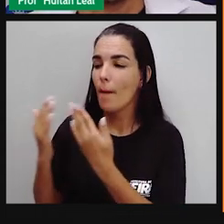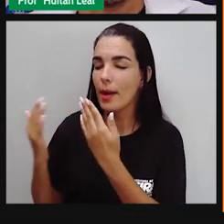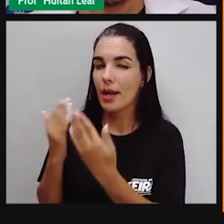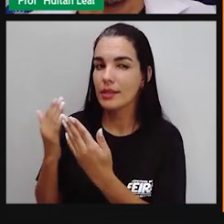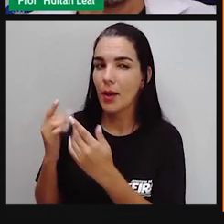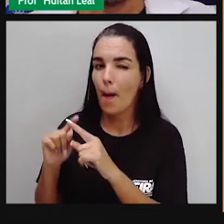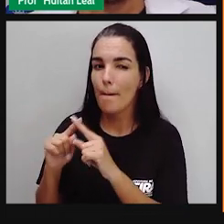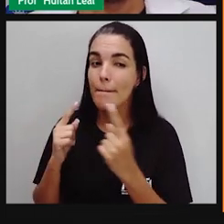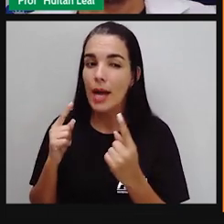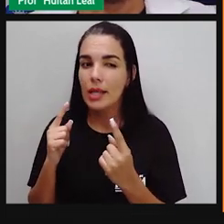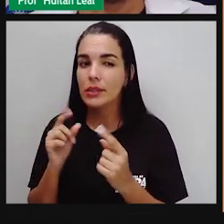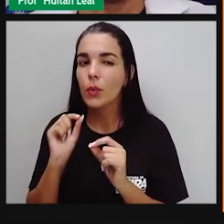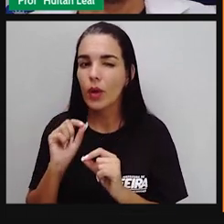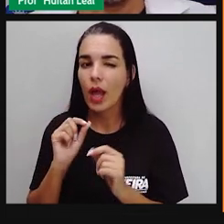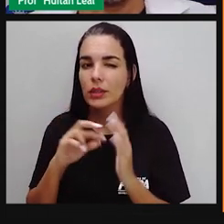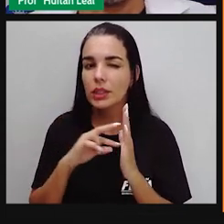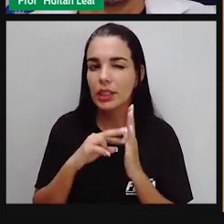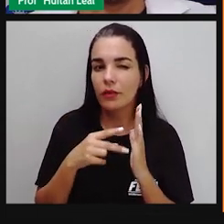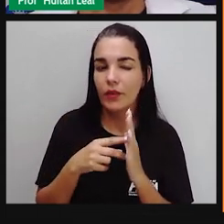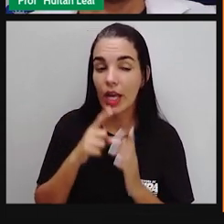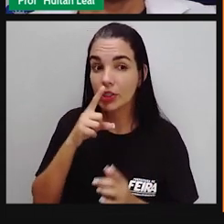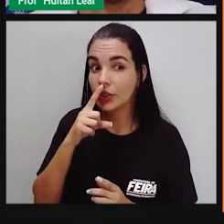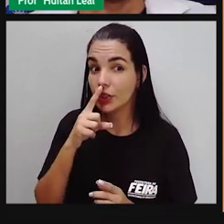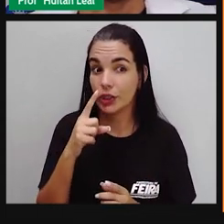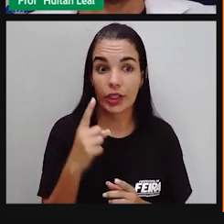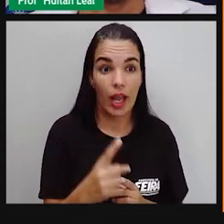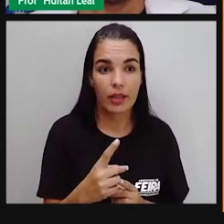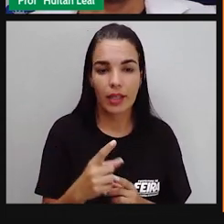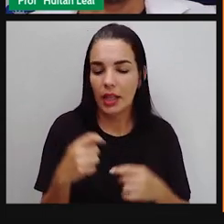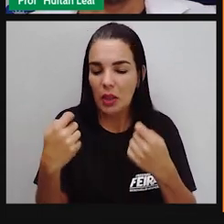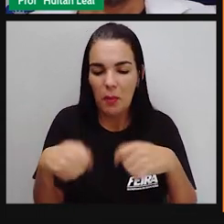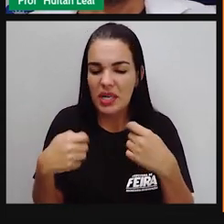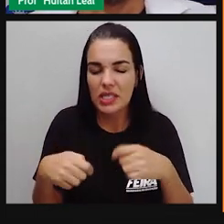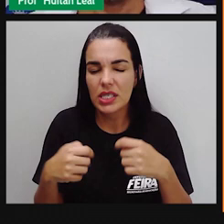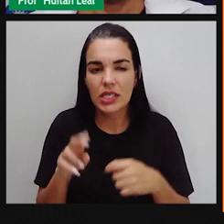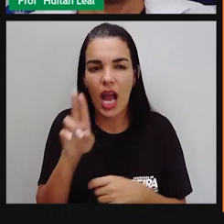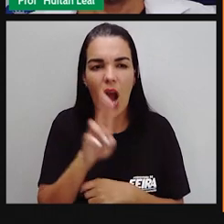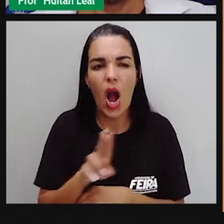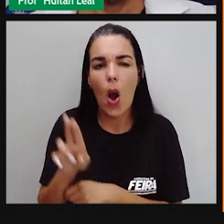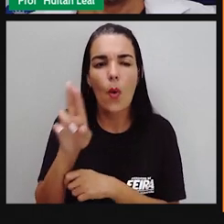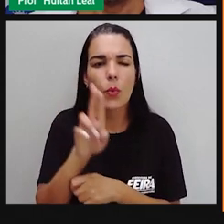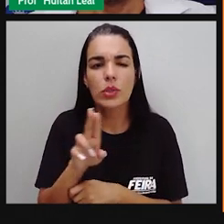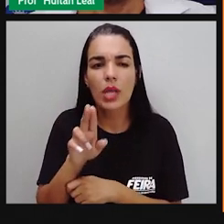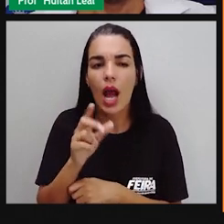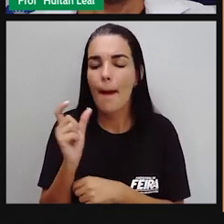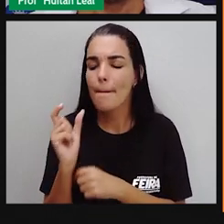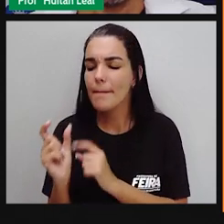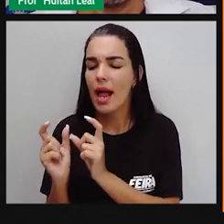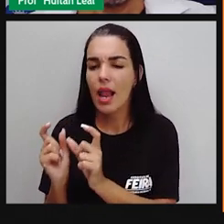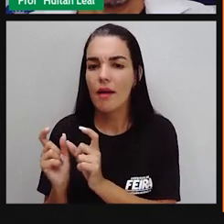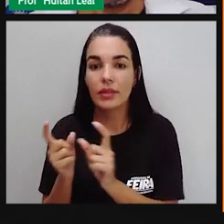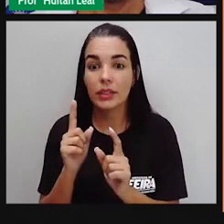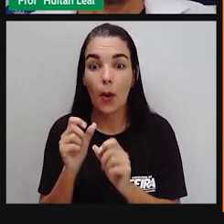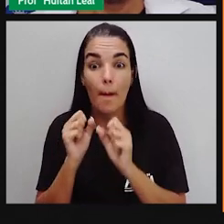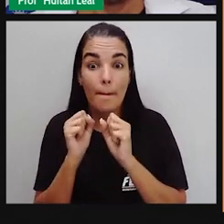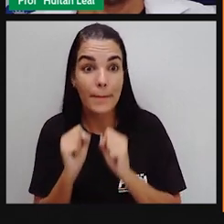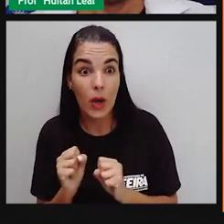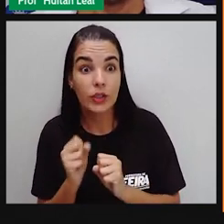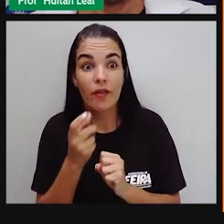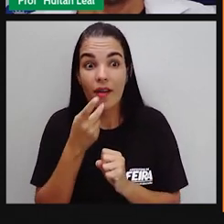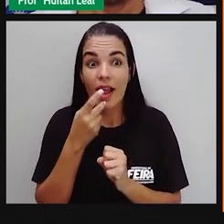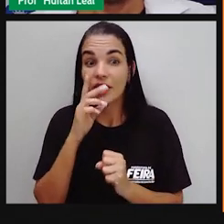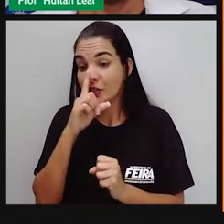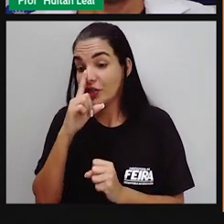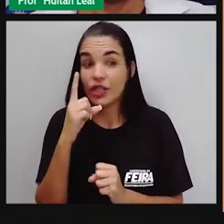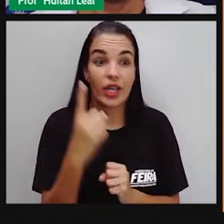direta. Ela não vai utilizar aqueles elementos de comparação na hora que você se expressar através